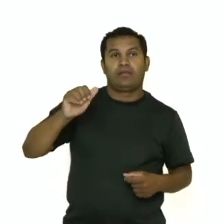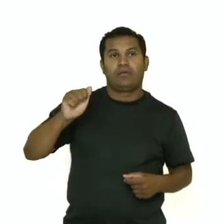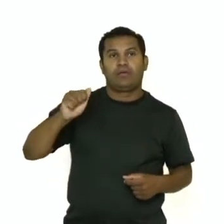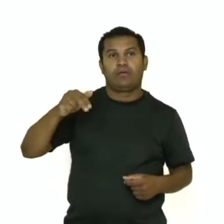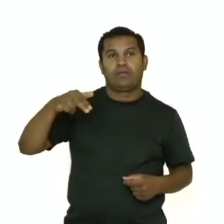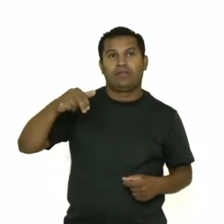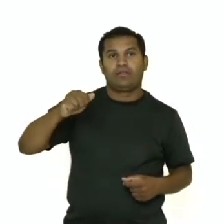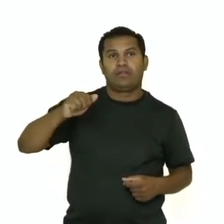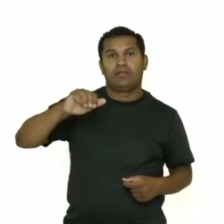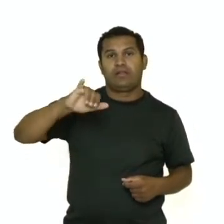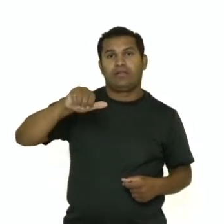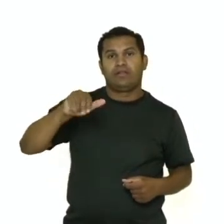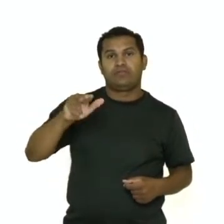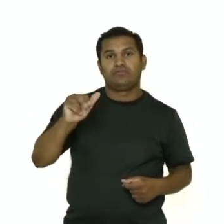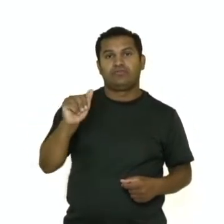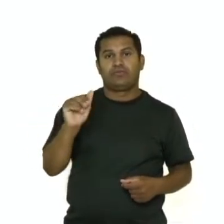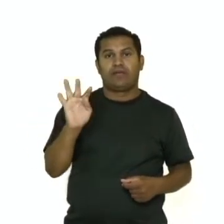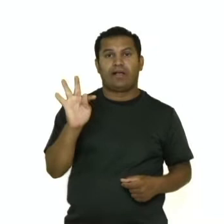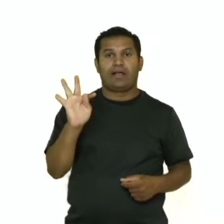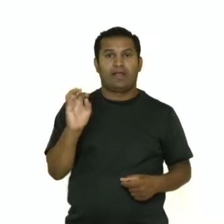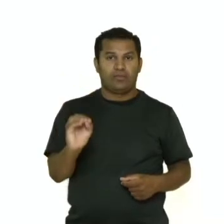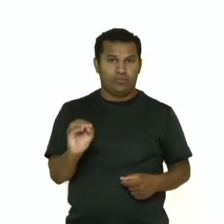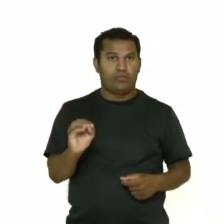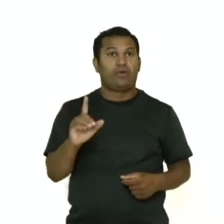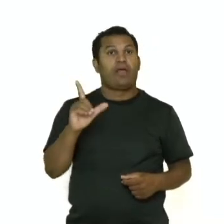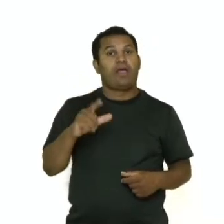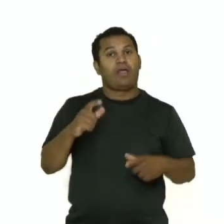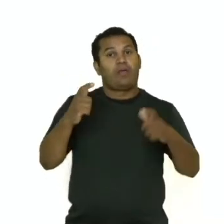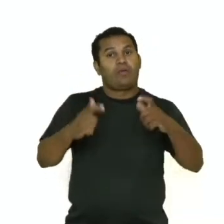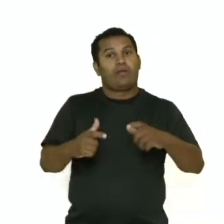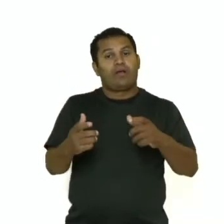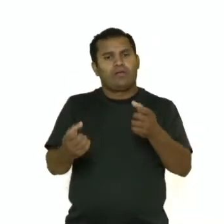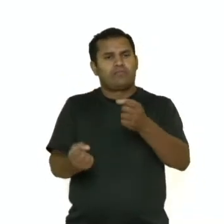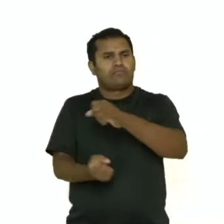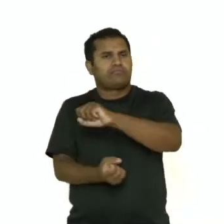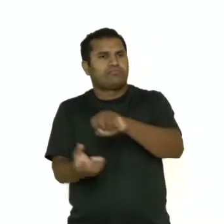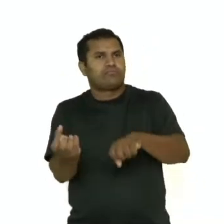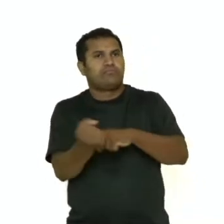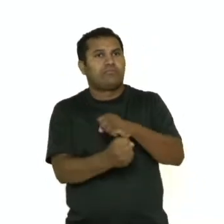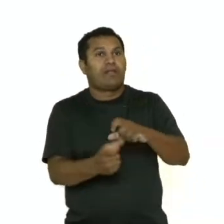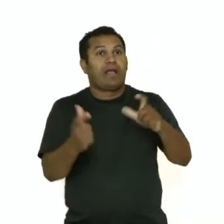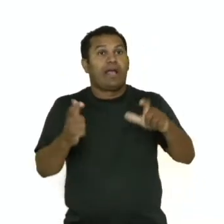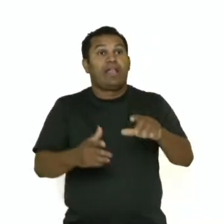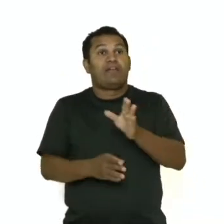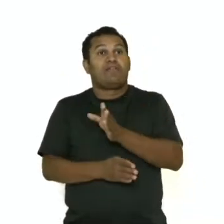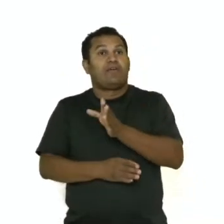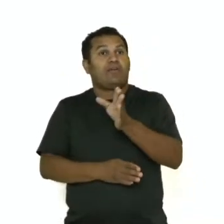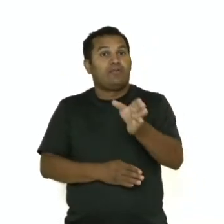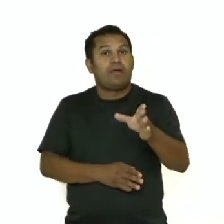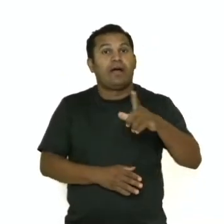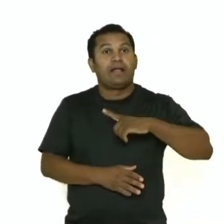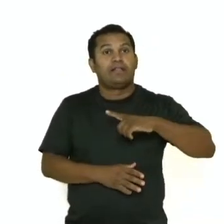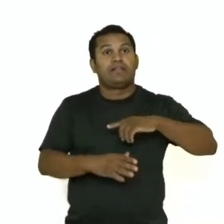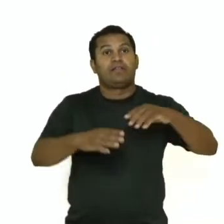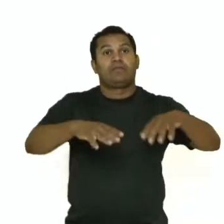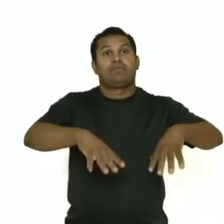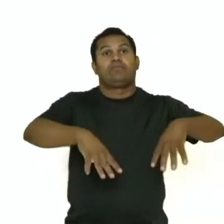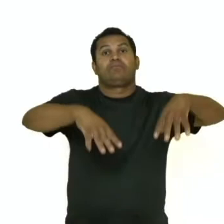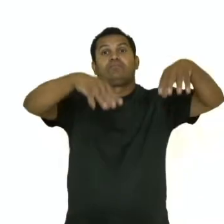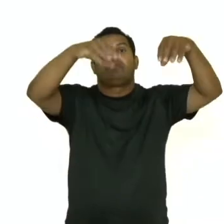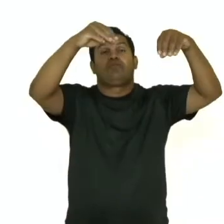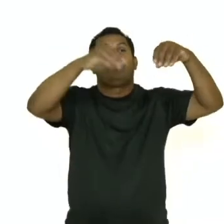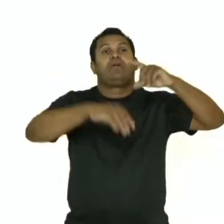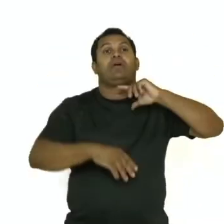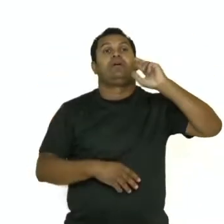casualmente pelo caminho, né? Pelo templo de Keshula. Então você vai olhar aqui em Teotihuacan